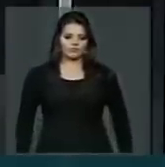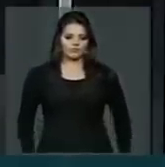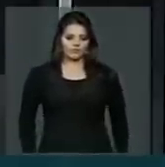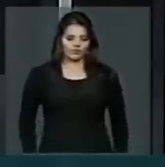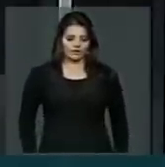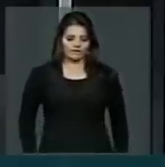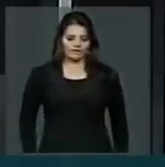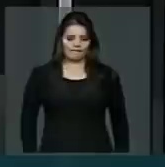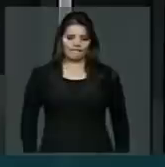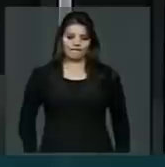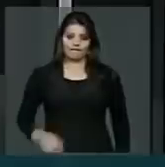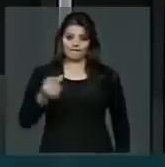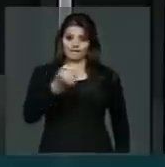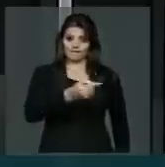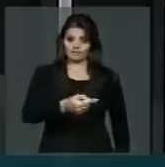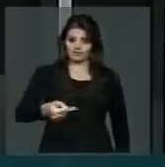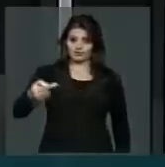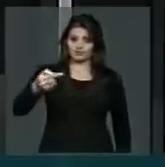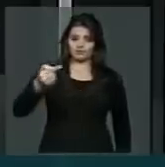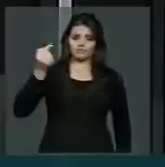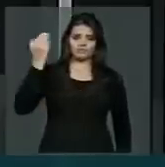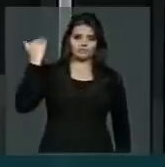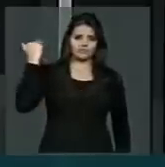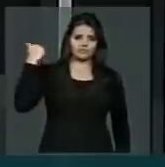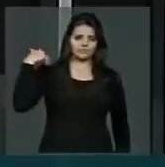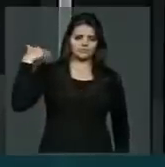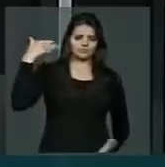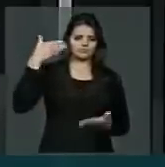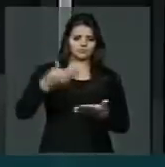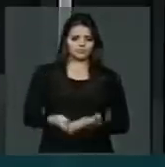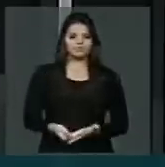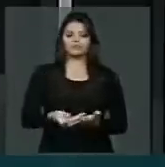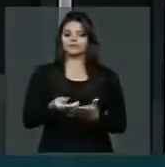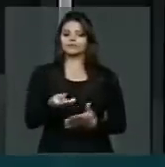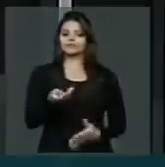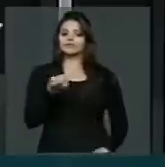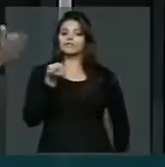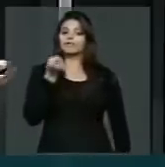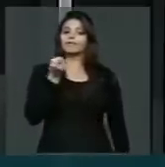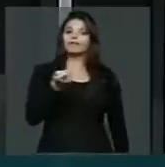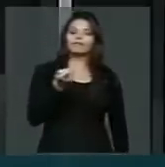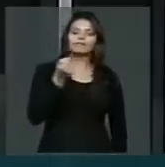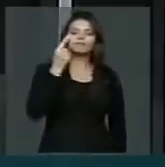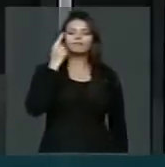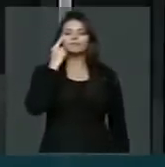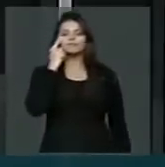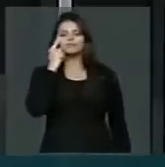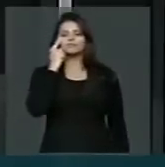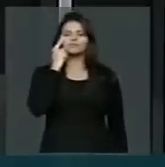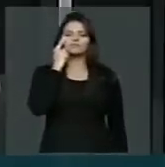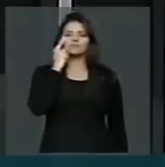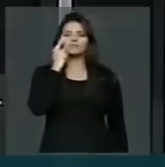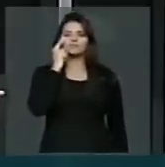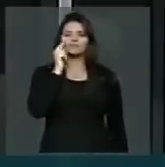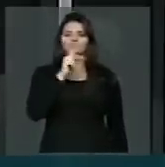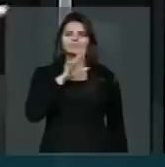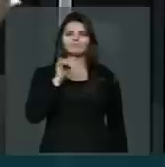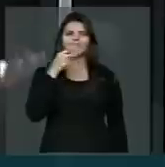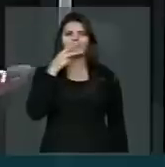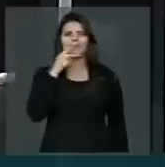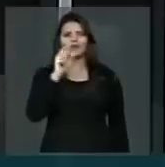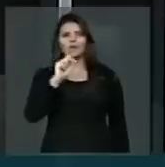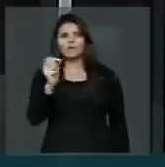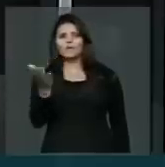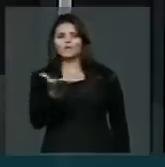Há semanas eu venho tentando meditar do que falaríamos hoje na